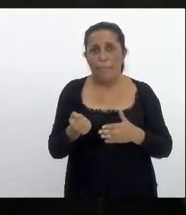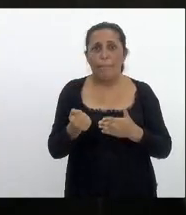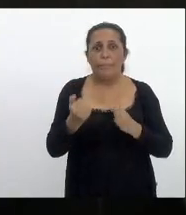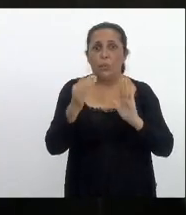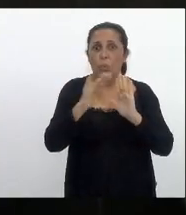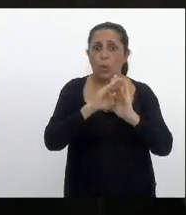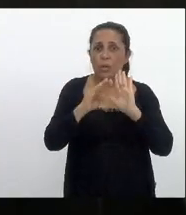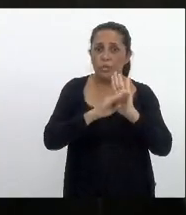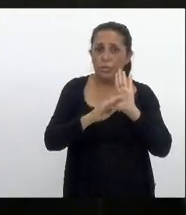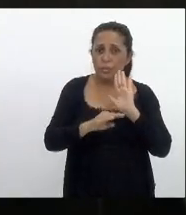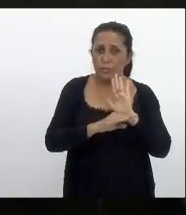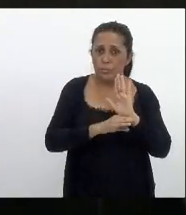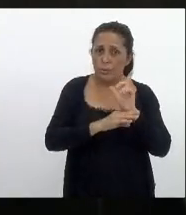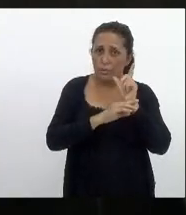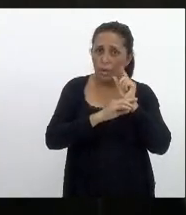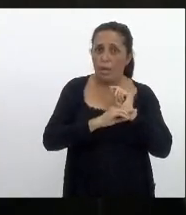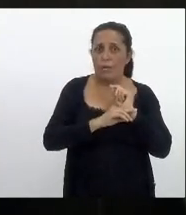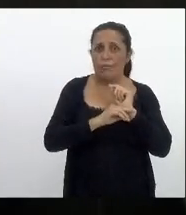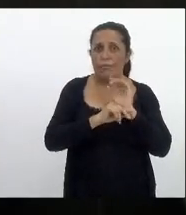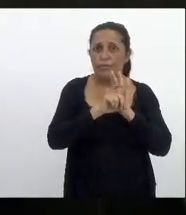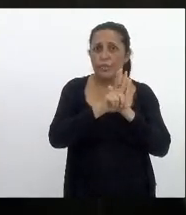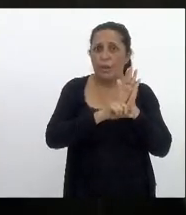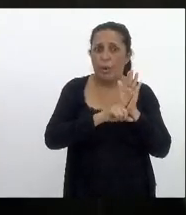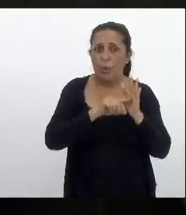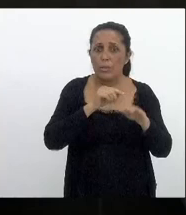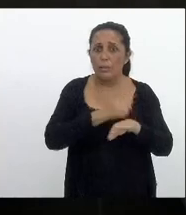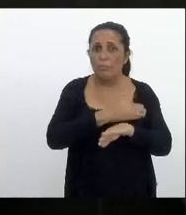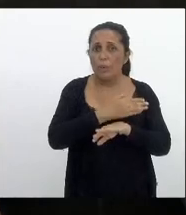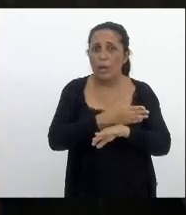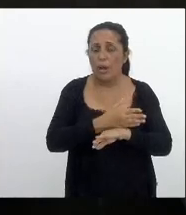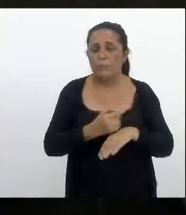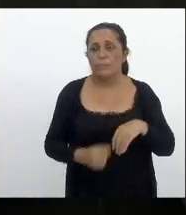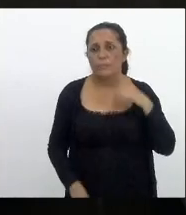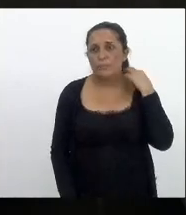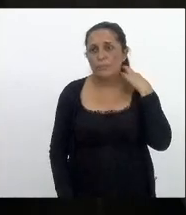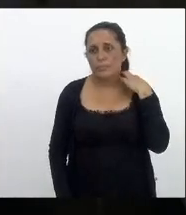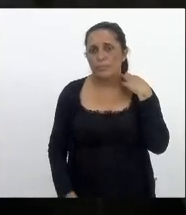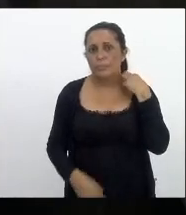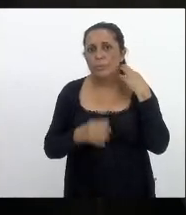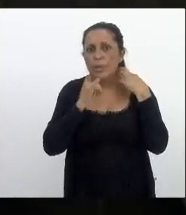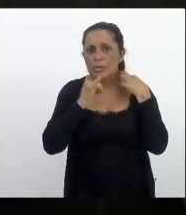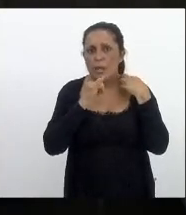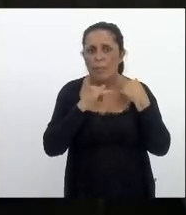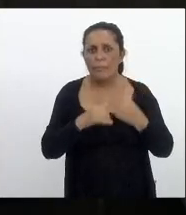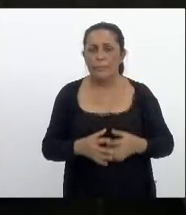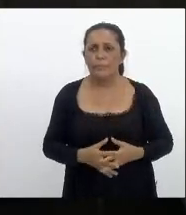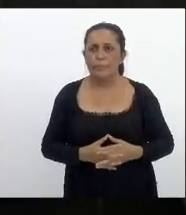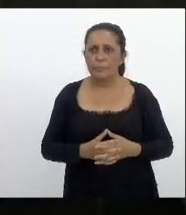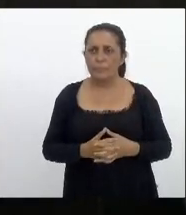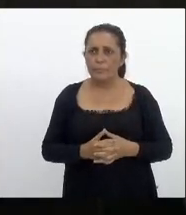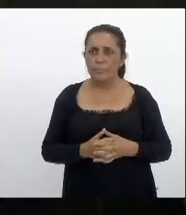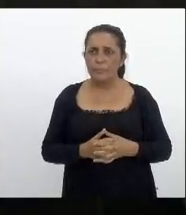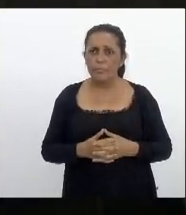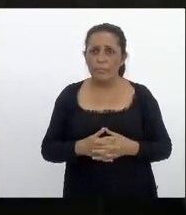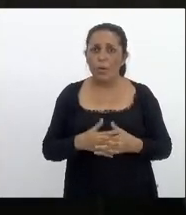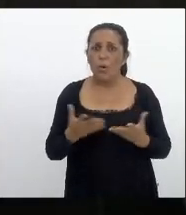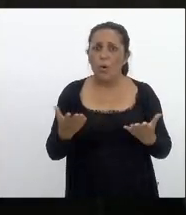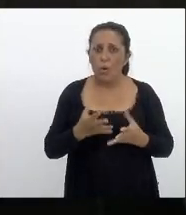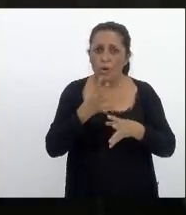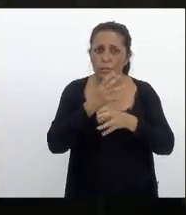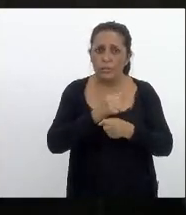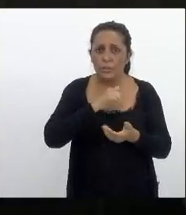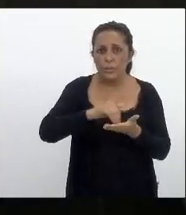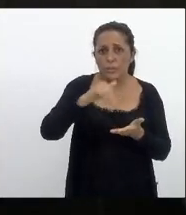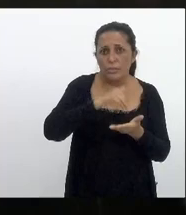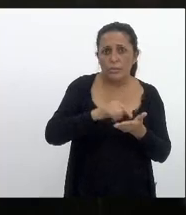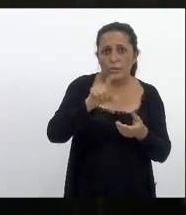alívio fiscal temporário vou dar outro exemplo aqui muito claro o secretário de fazenda hoje falou que de fato